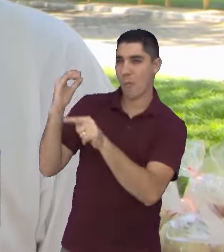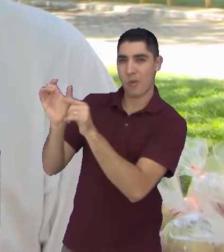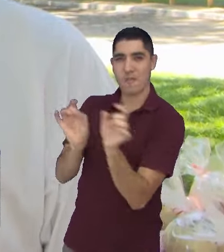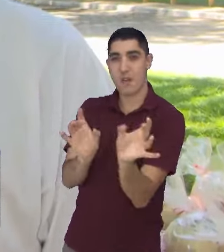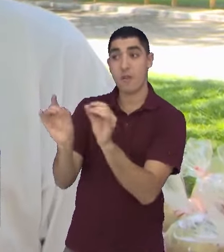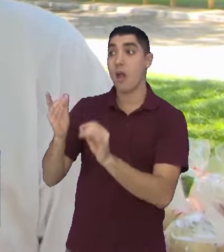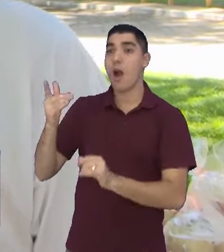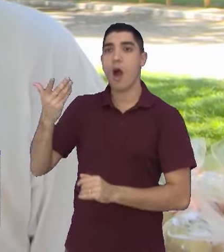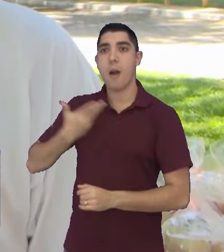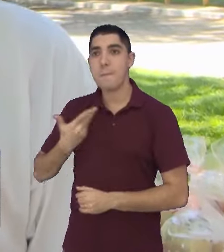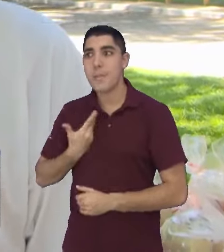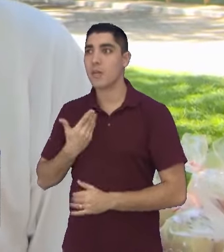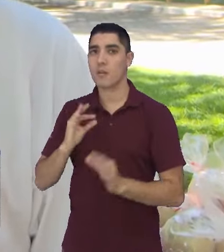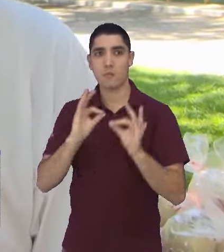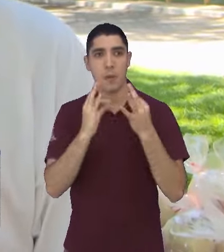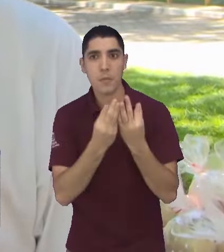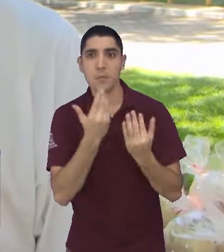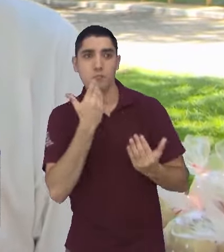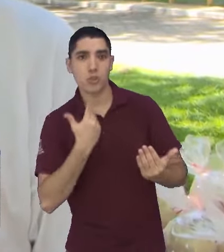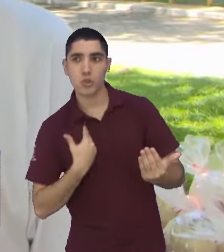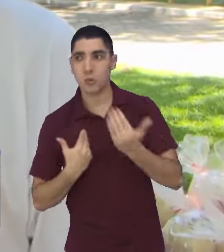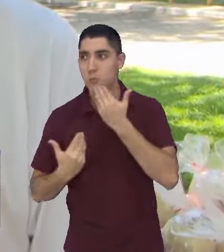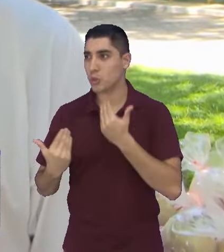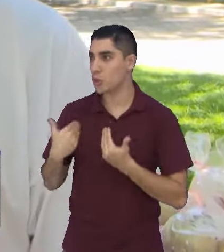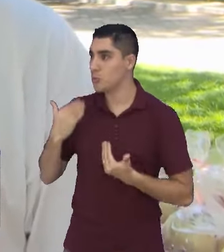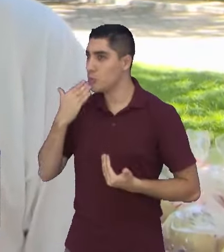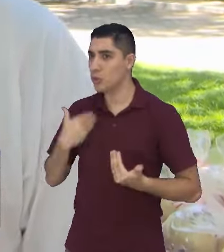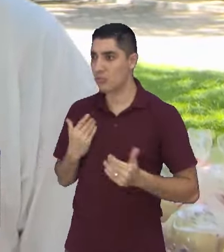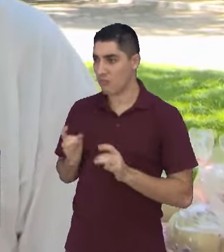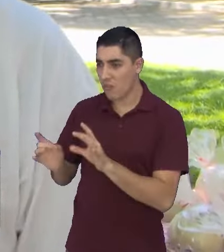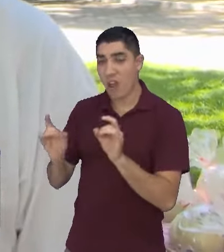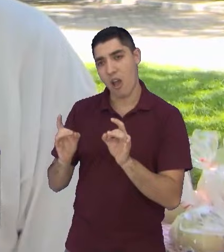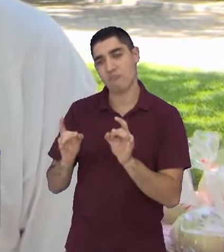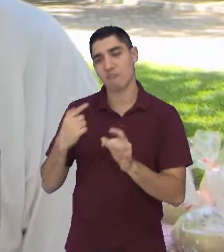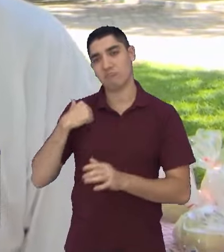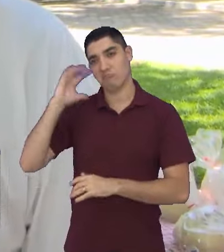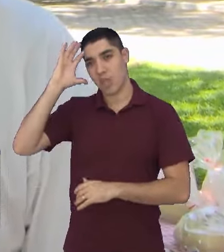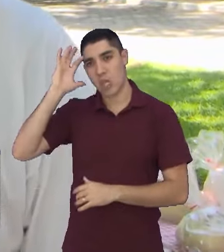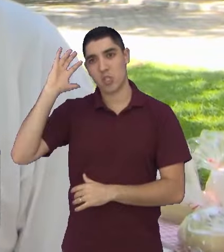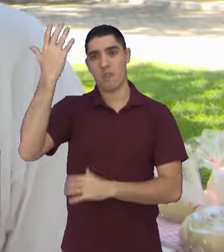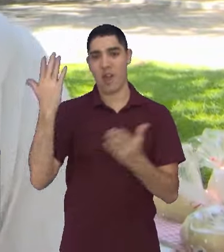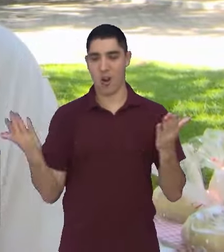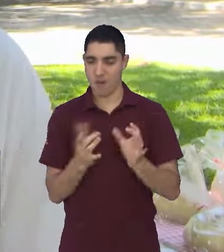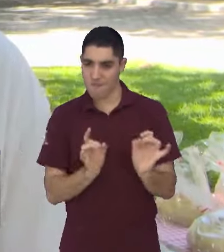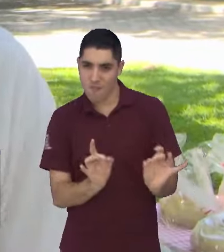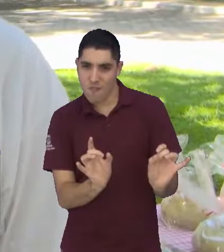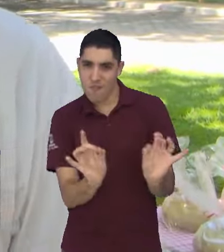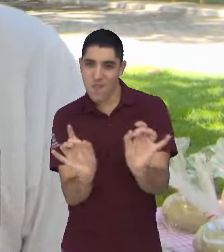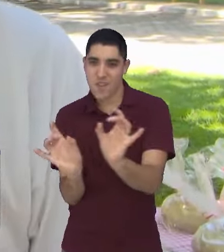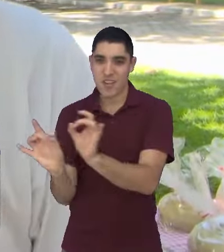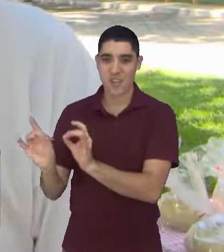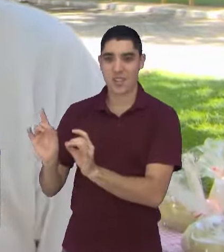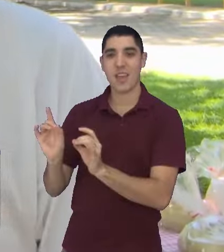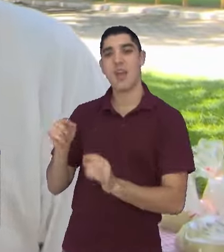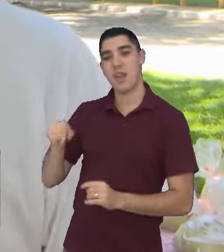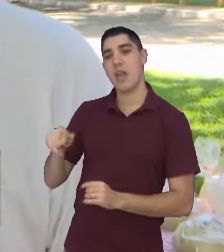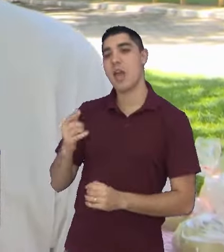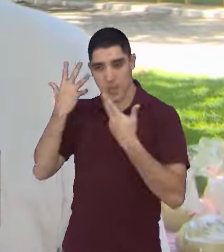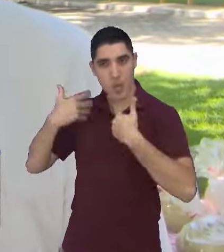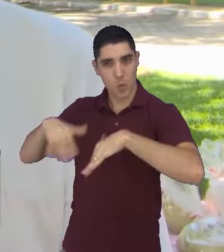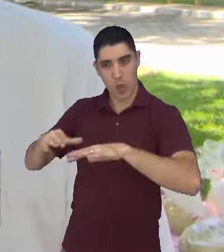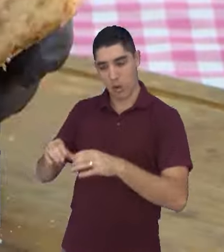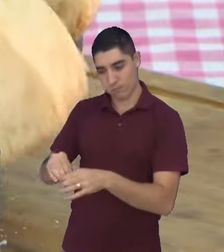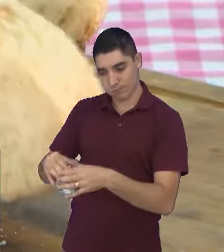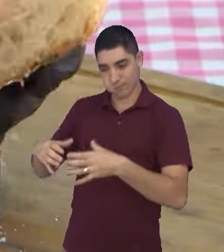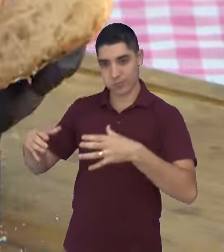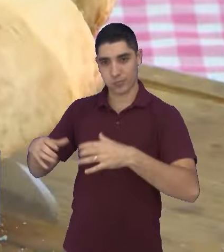fazer pedidos. E isso acabou virando um negócio. E hoje eu empreendo aqui na cidade, trabalhando com a fermentação natural. Você